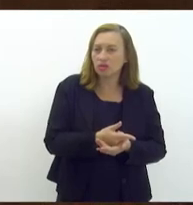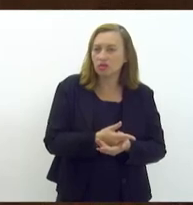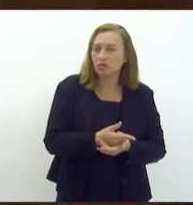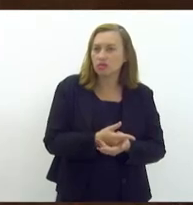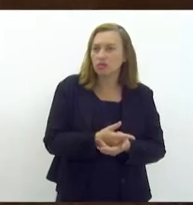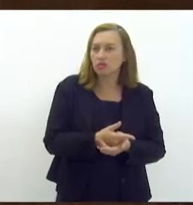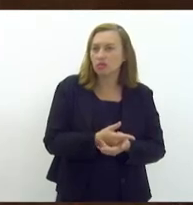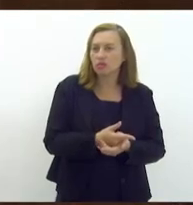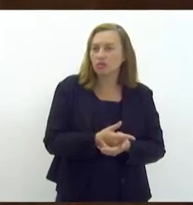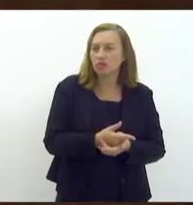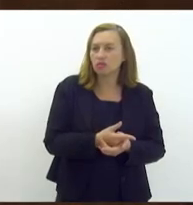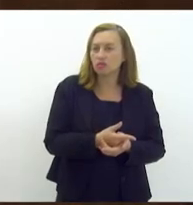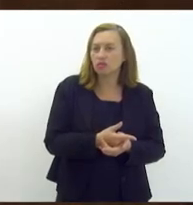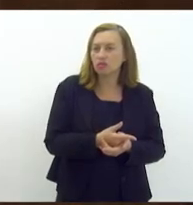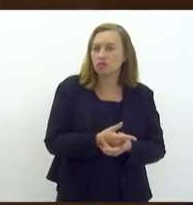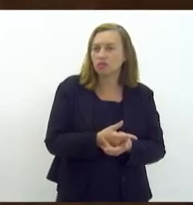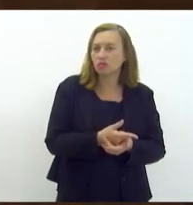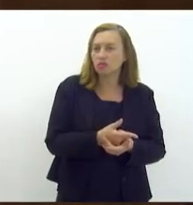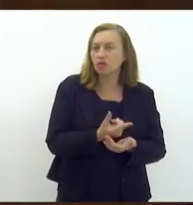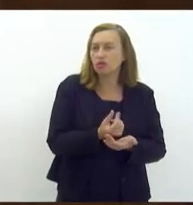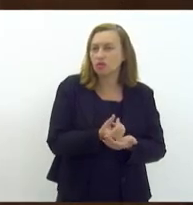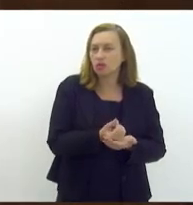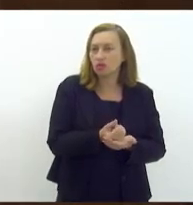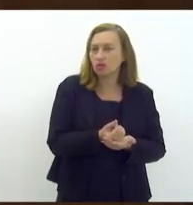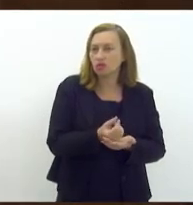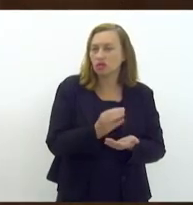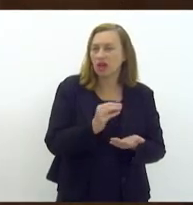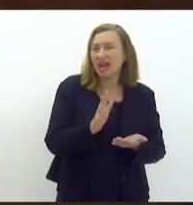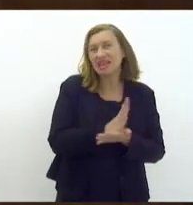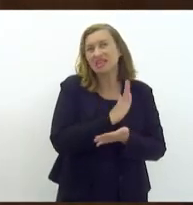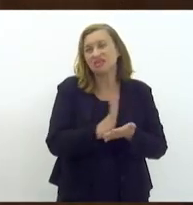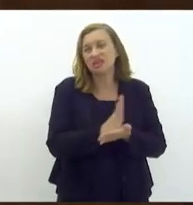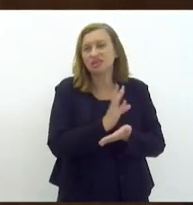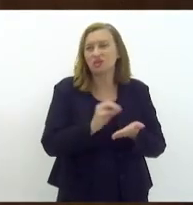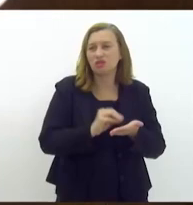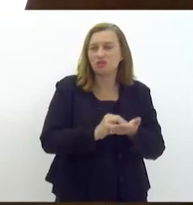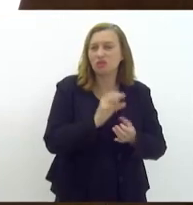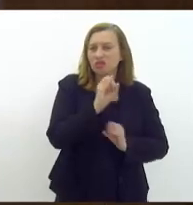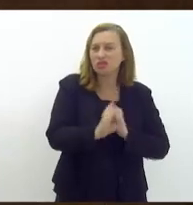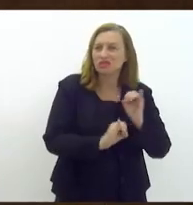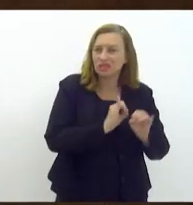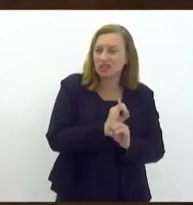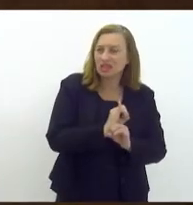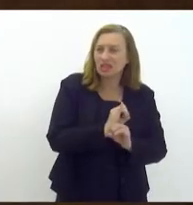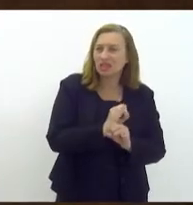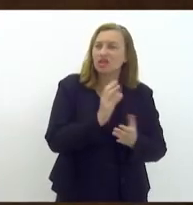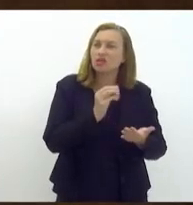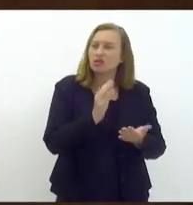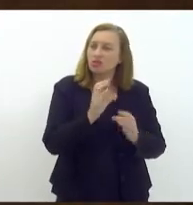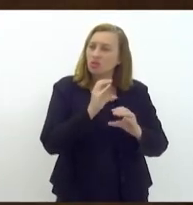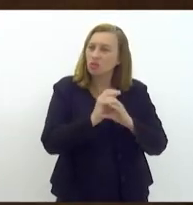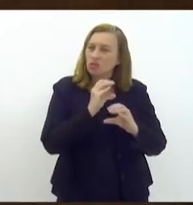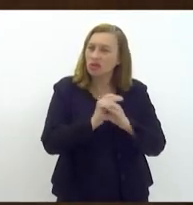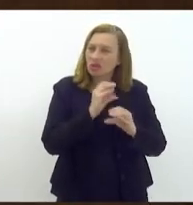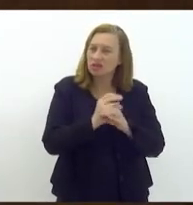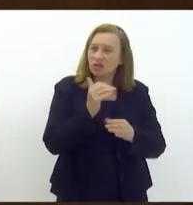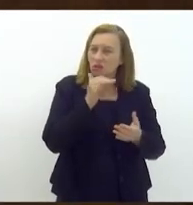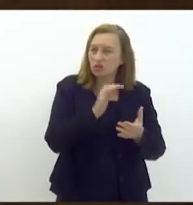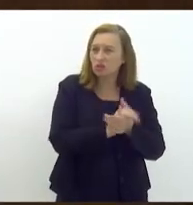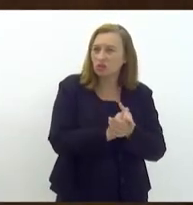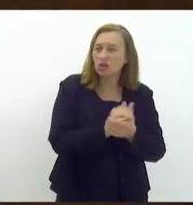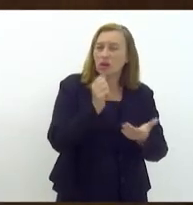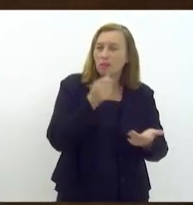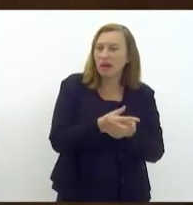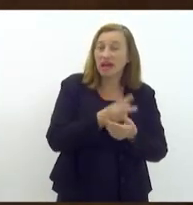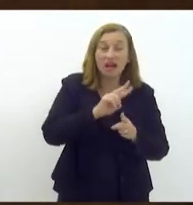e às vezes por uma instabilidade da internet às vezes por uma falta de comunicação com a sua esposa e pagavam